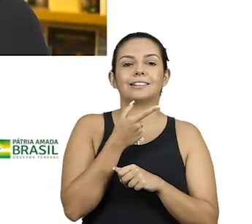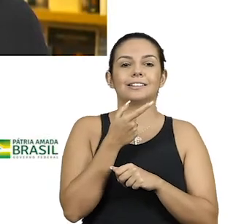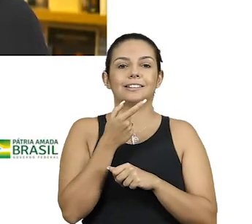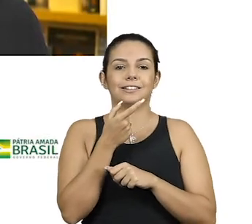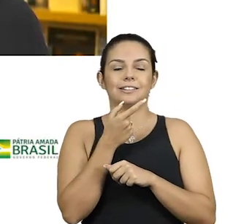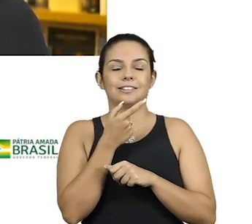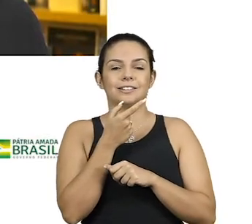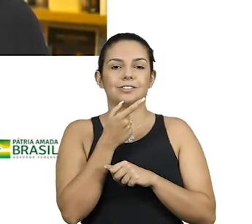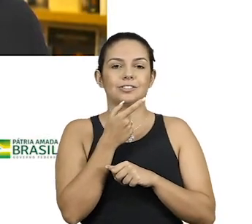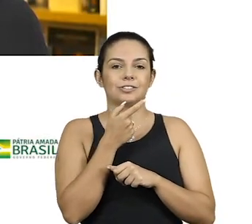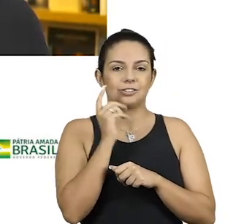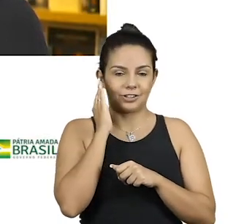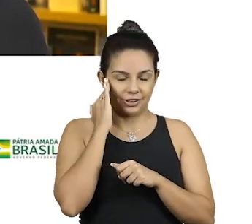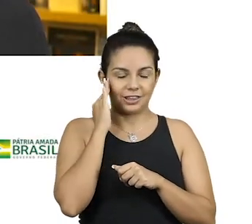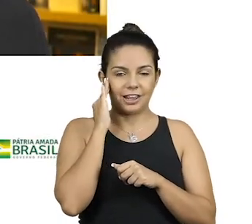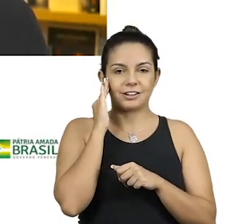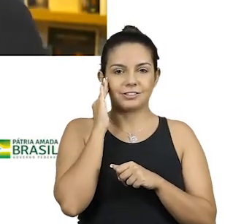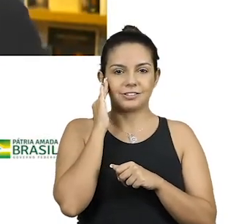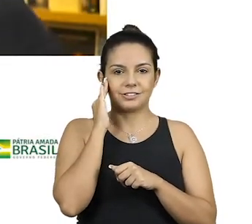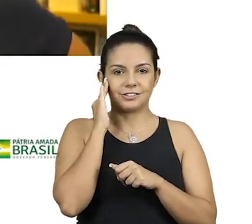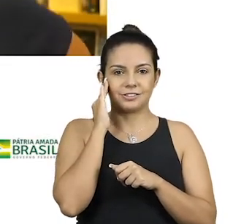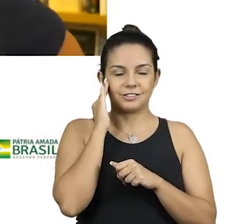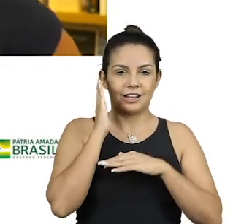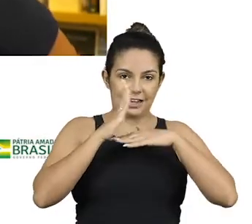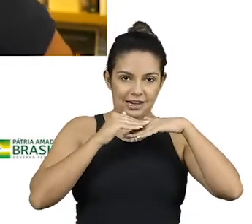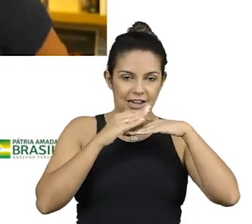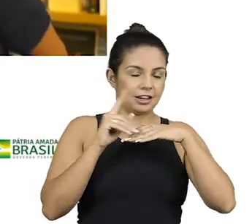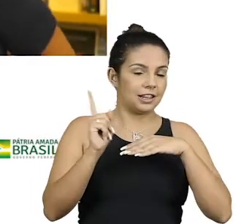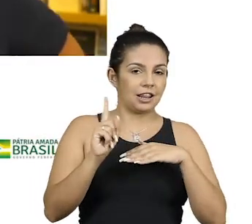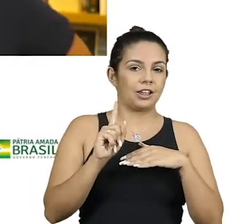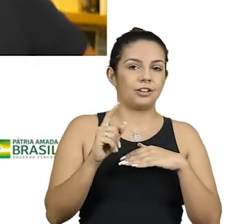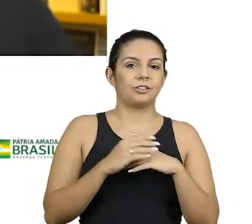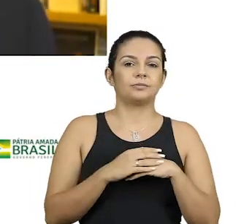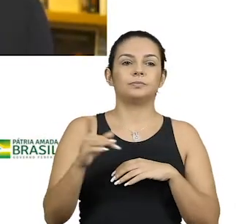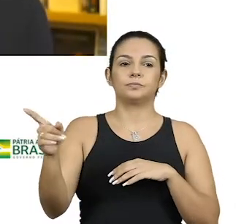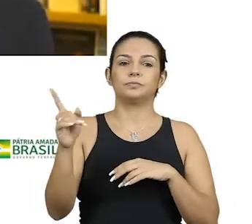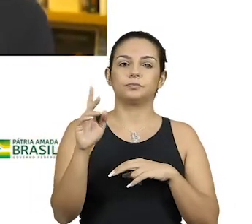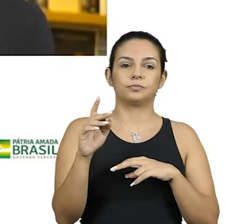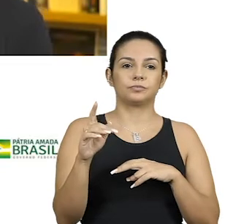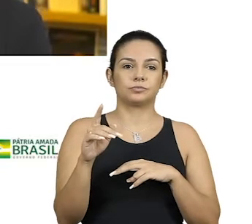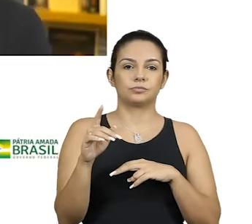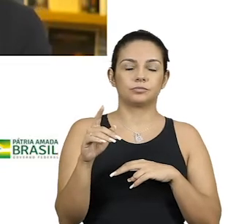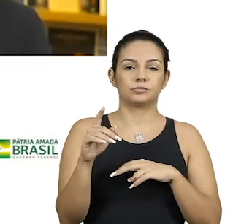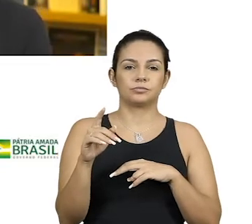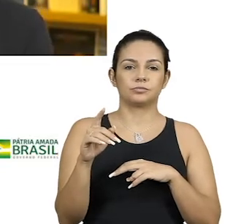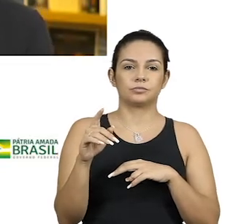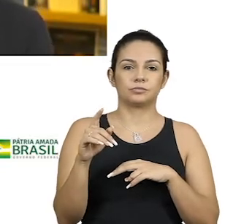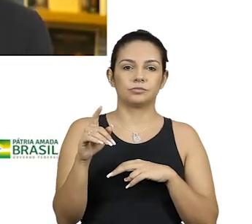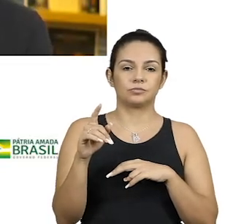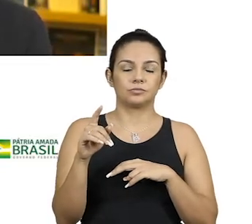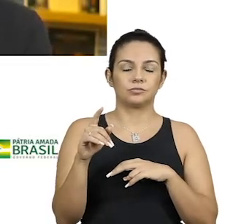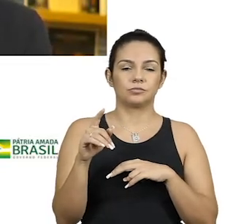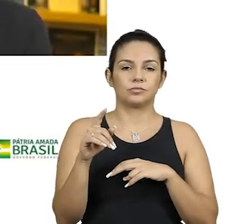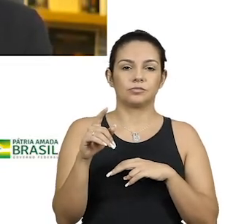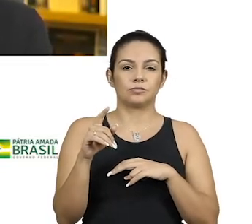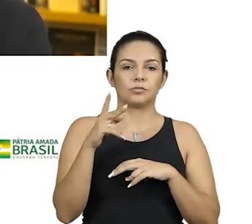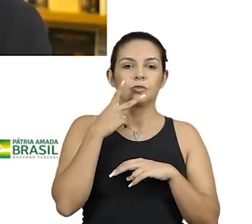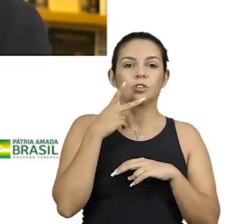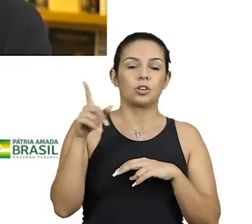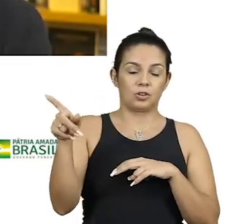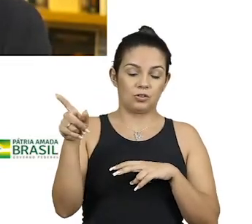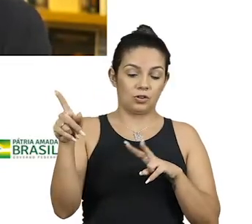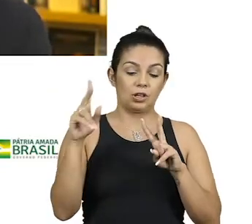ser essa casca de afeto. Isso aqui funciona com afeto. Adoro ouvir o